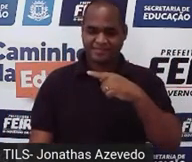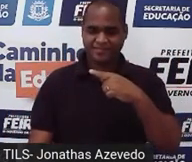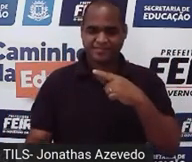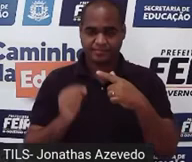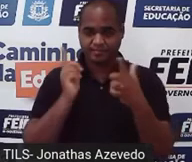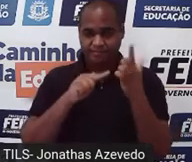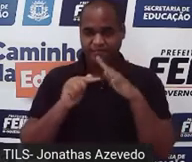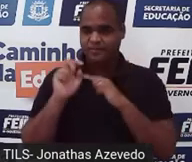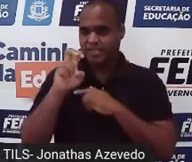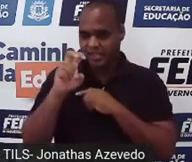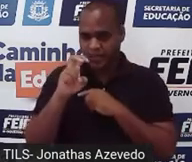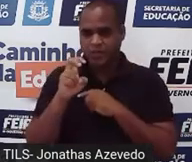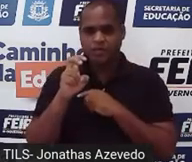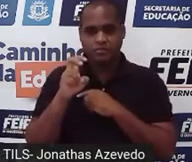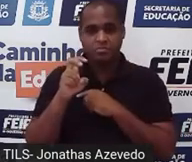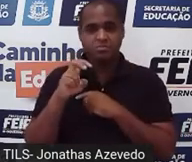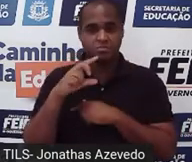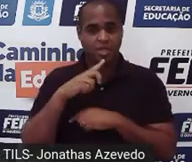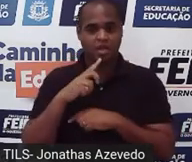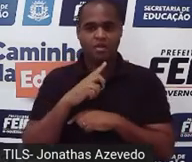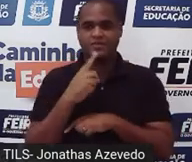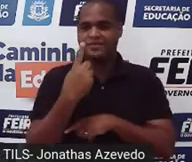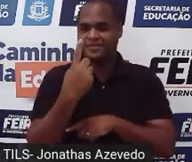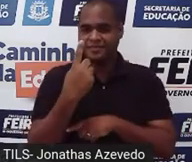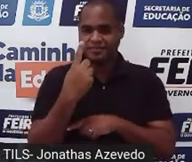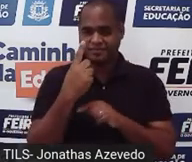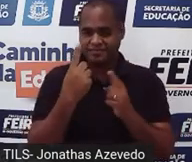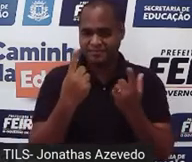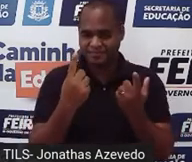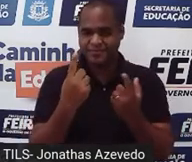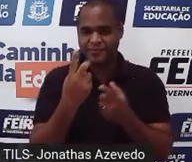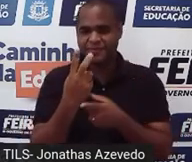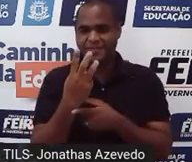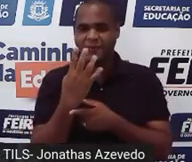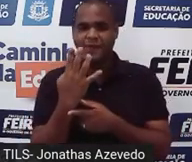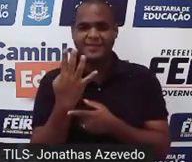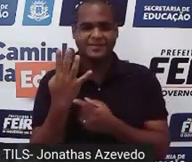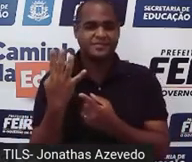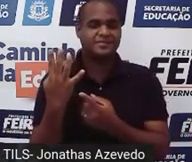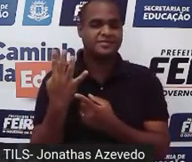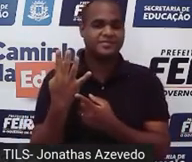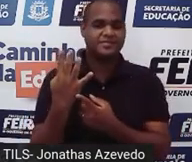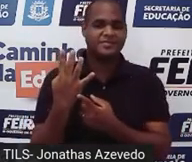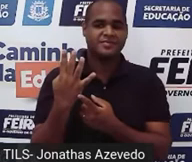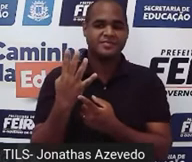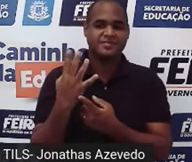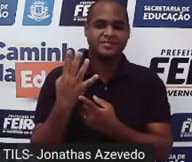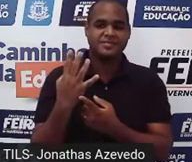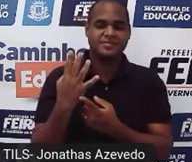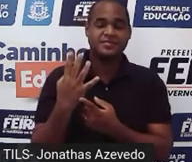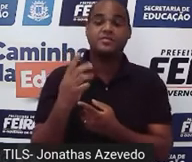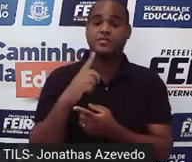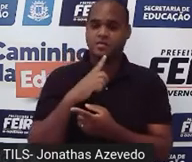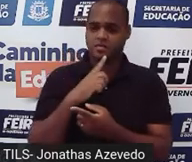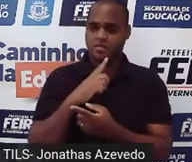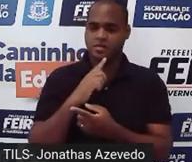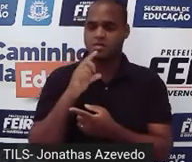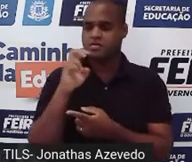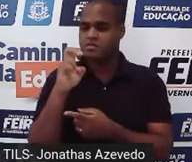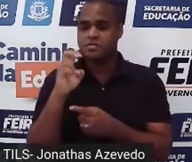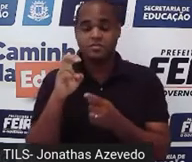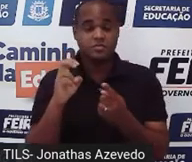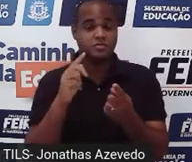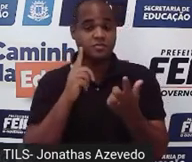quadrados que tem ali. Um, dois, três, quatro, cinco. Desse cinco foi